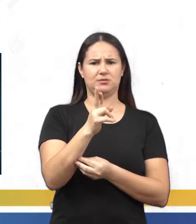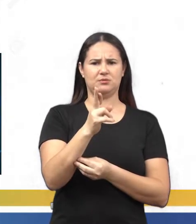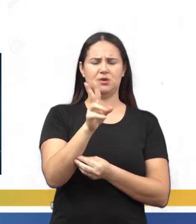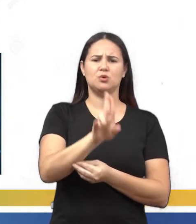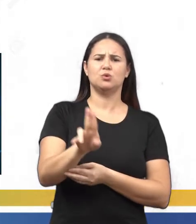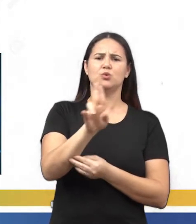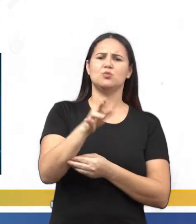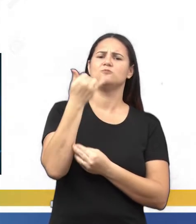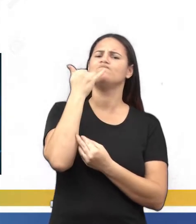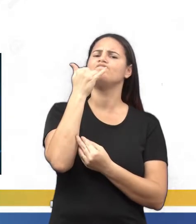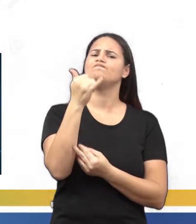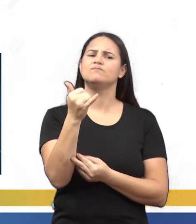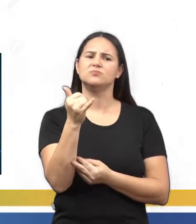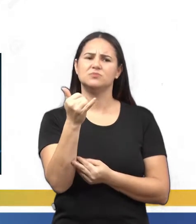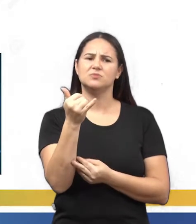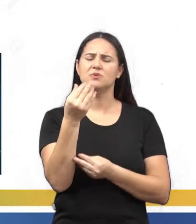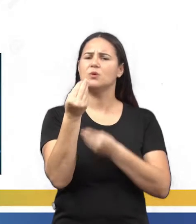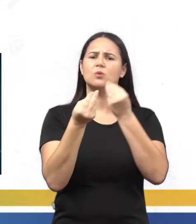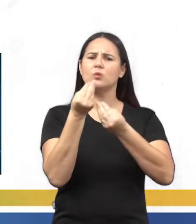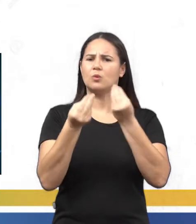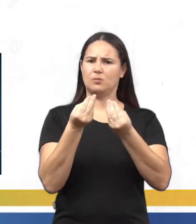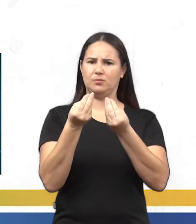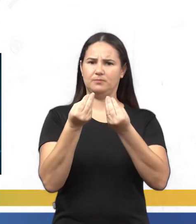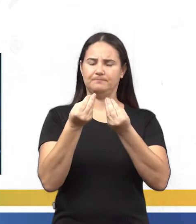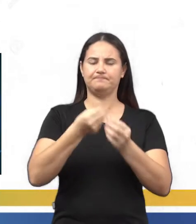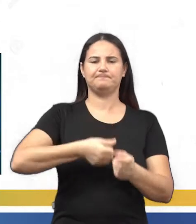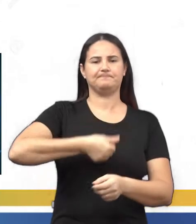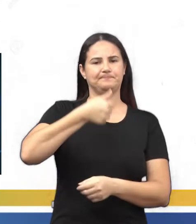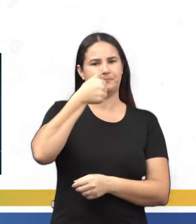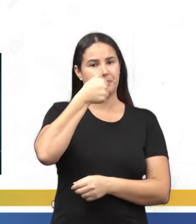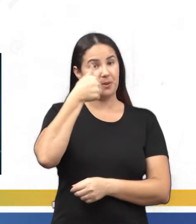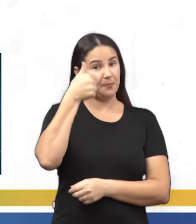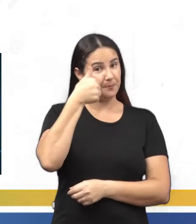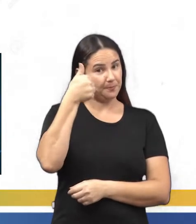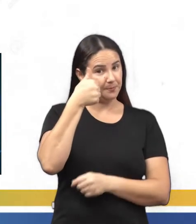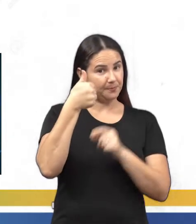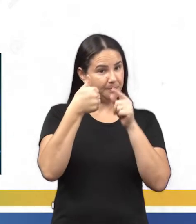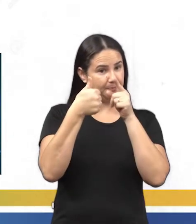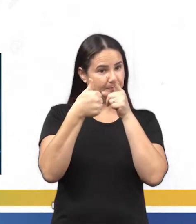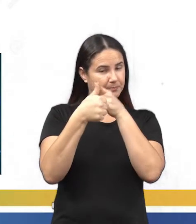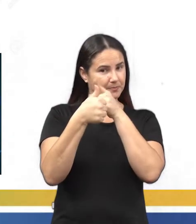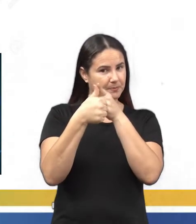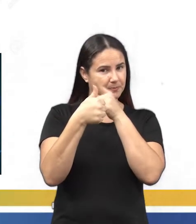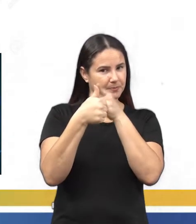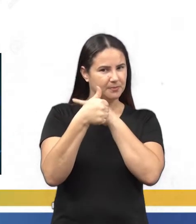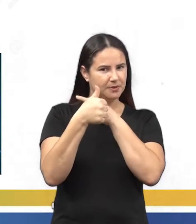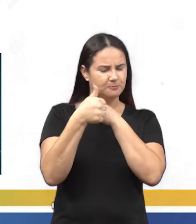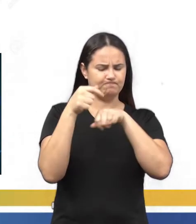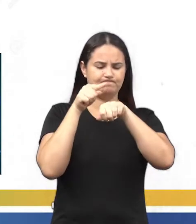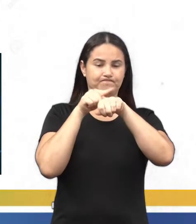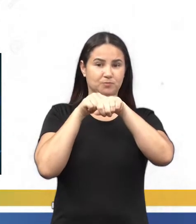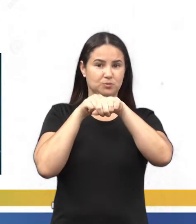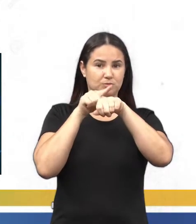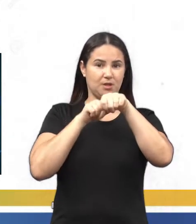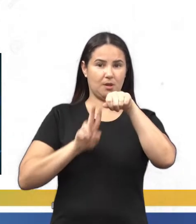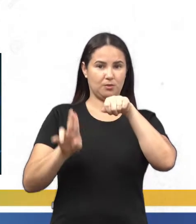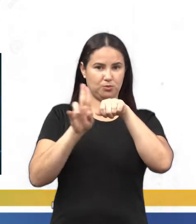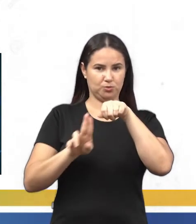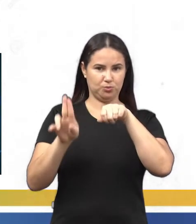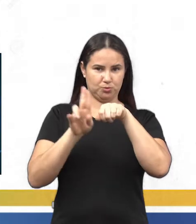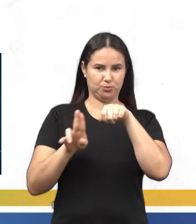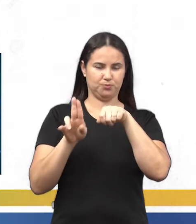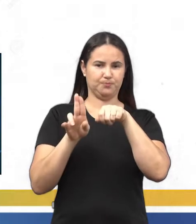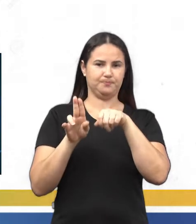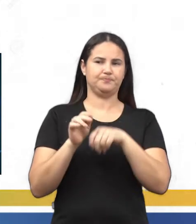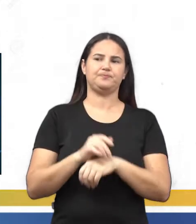elétrica que vive em nossa casa? Primeiramente, a gente calcula como? A gente tem primeiro que calcular o tempo de consumo da energia